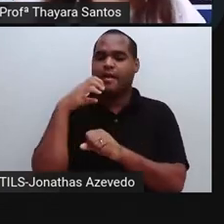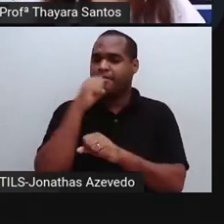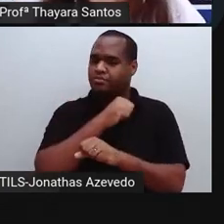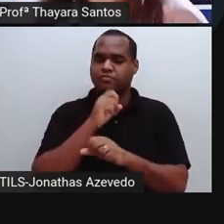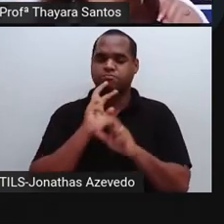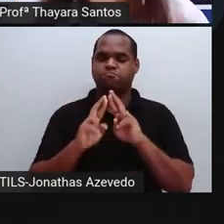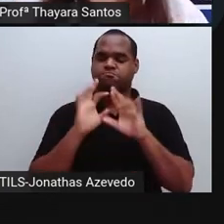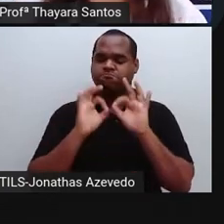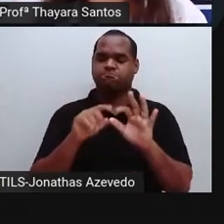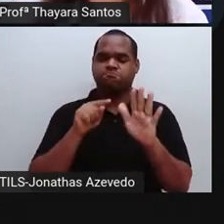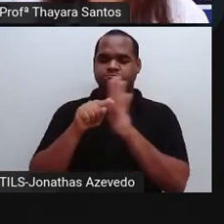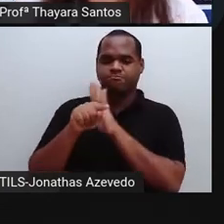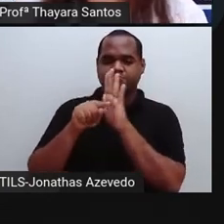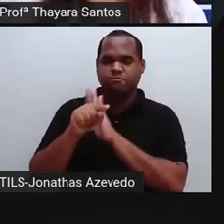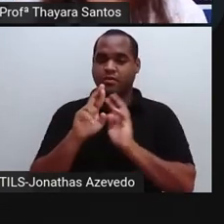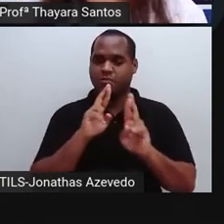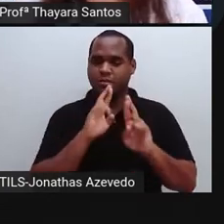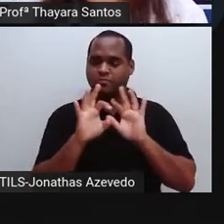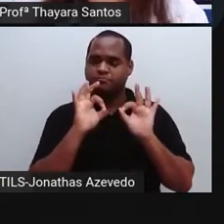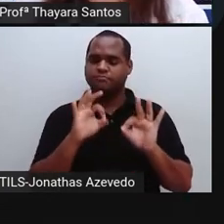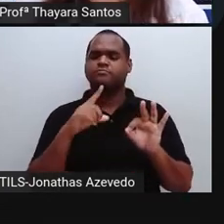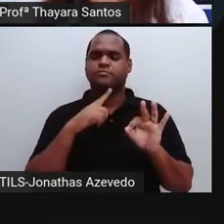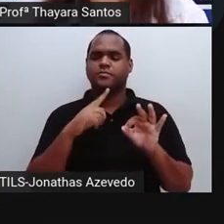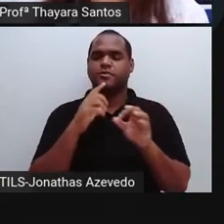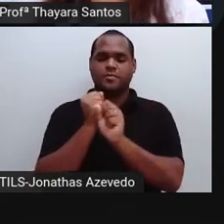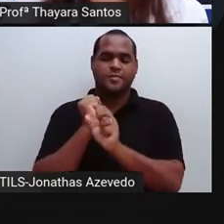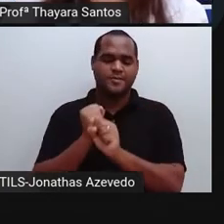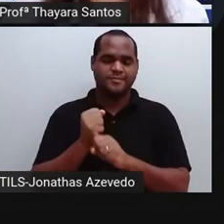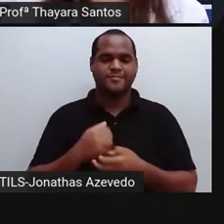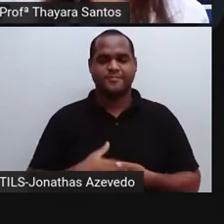são nessa resposta, também vai acumulando pontos. Então, bora lá.